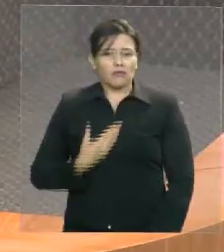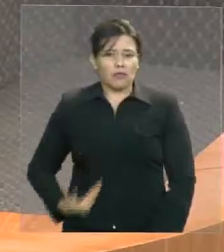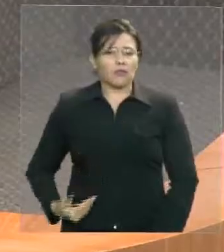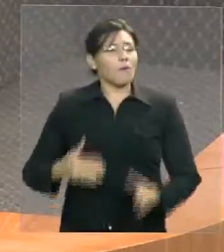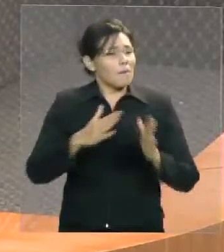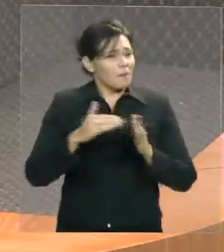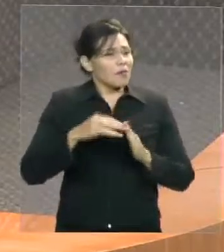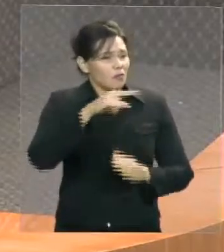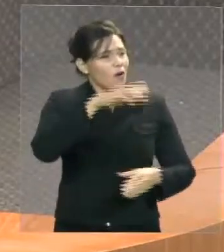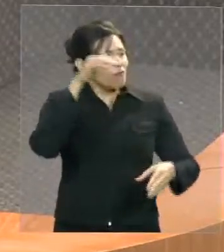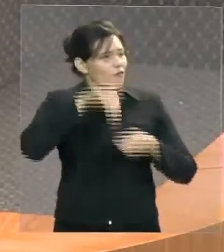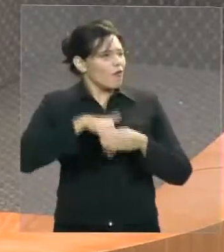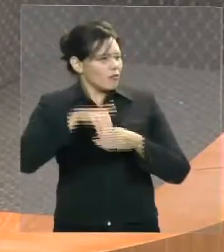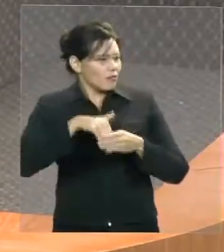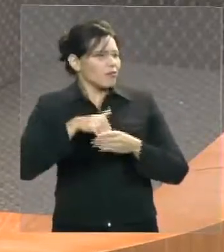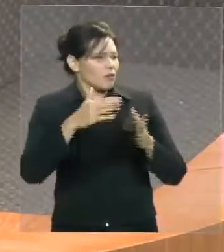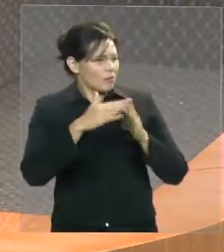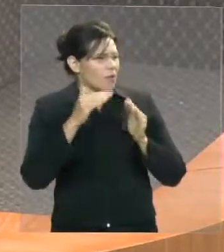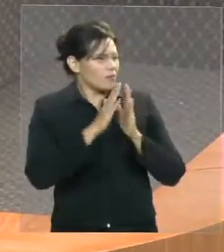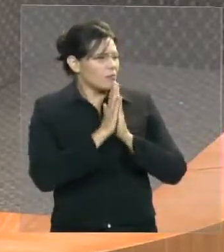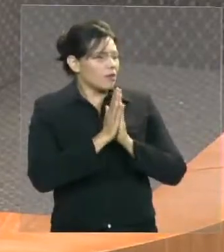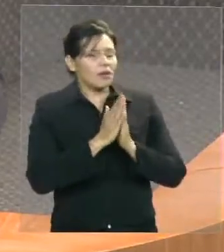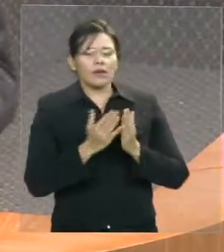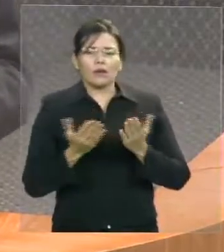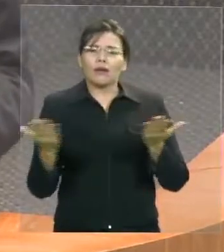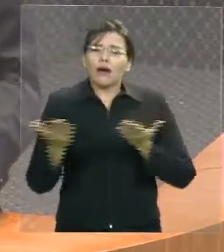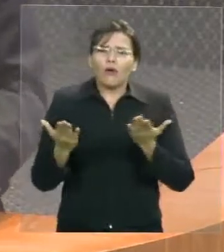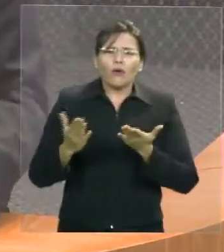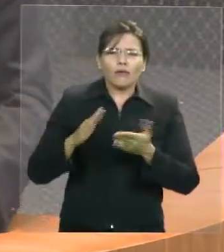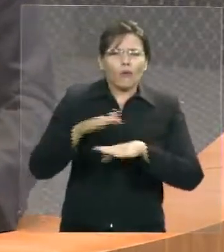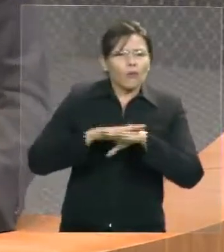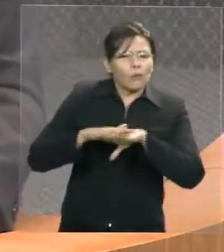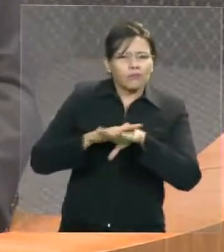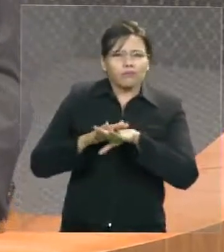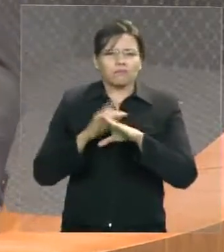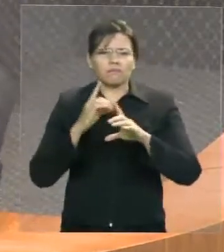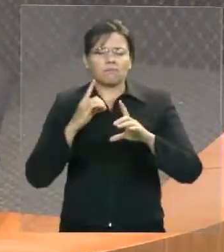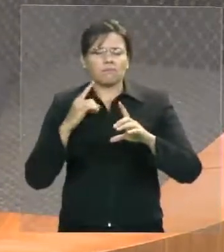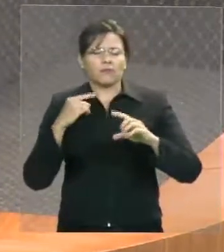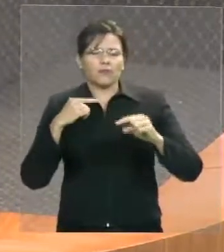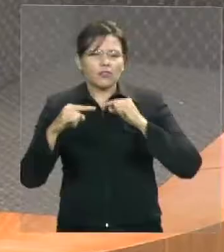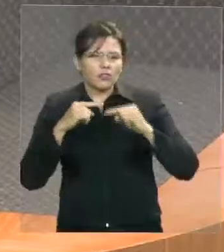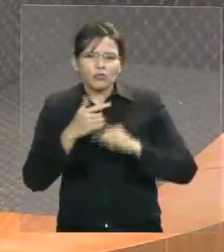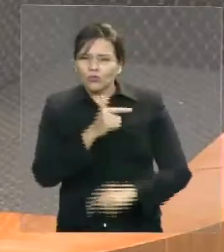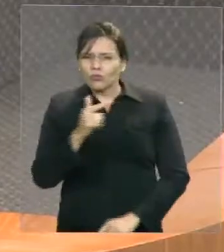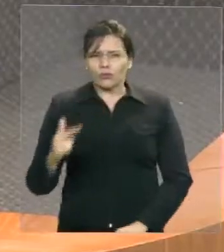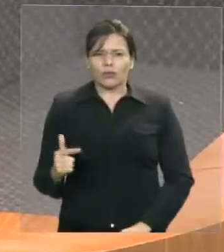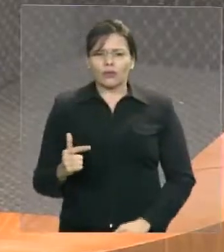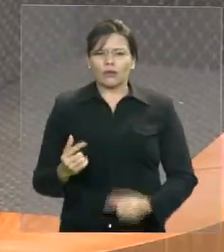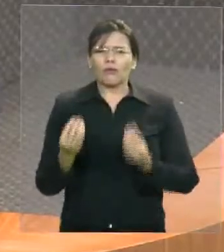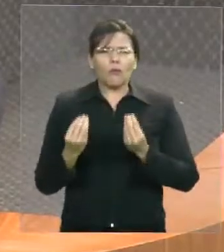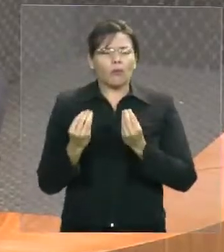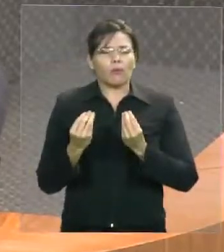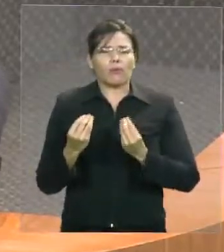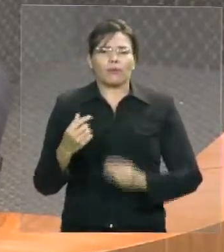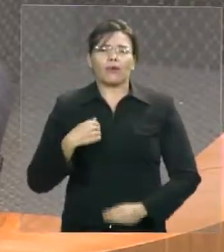Flávio Dino dê um jeito nessa situação. Estava agora há pouco conversando com os representantes